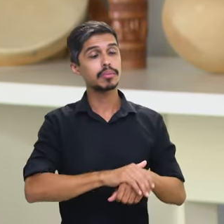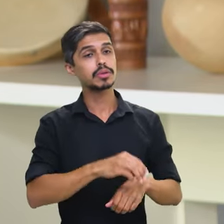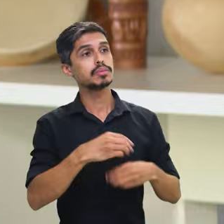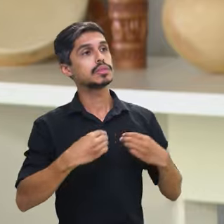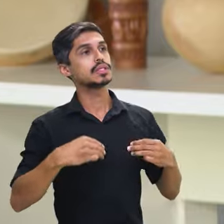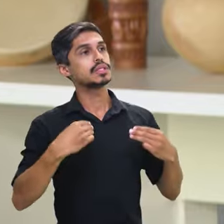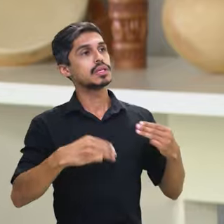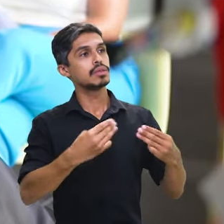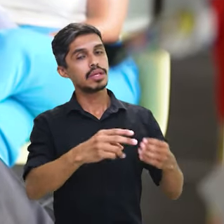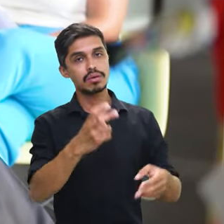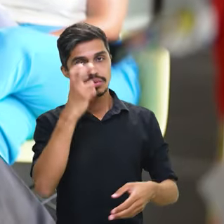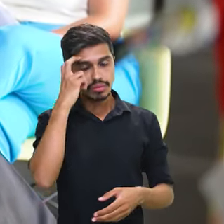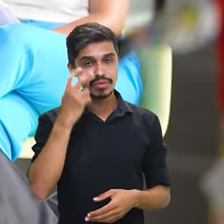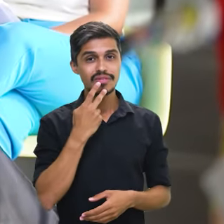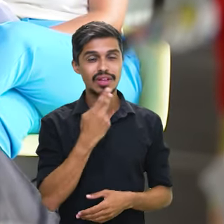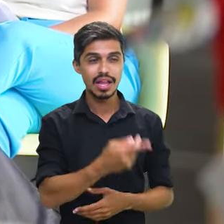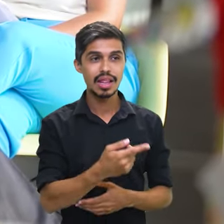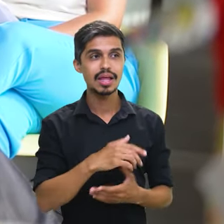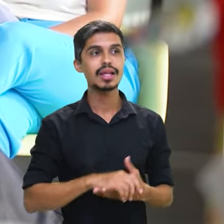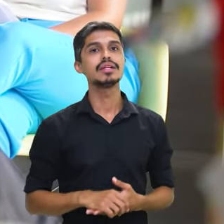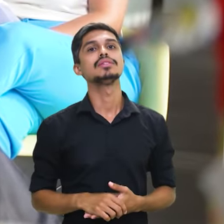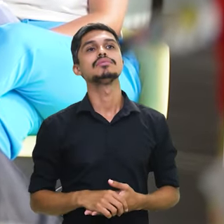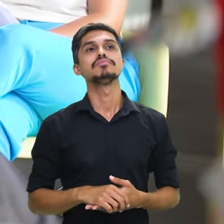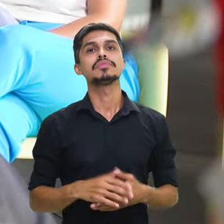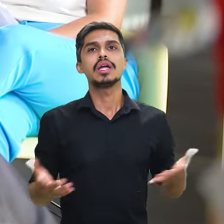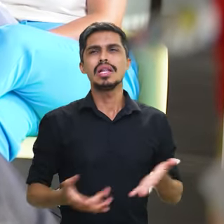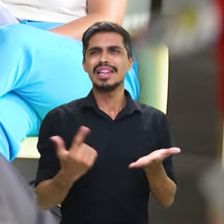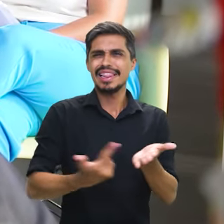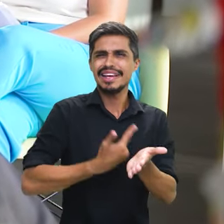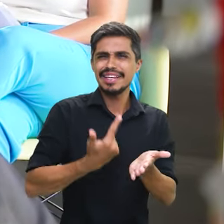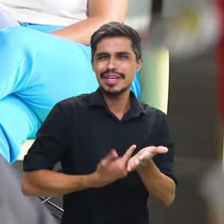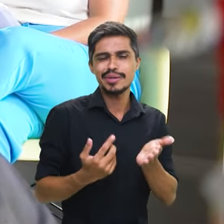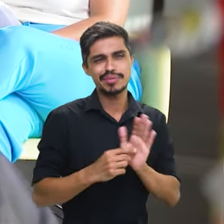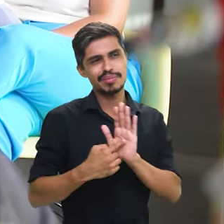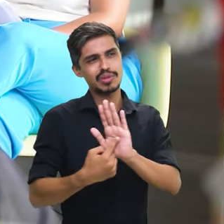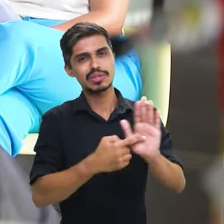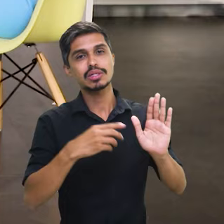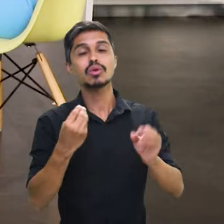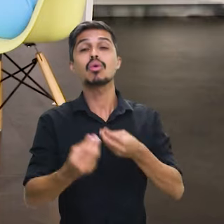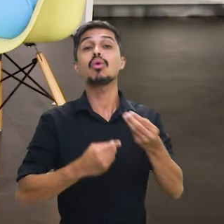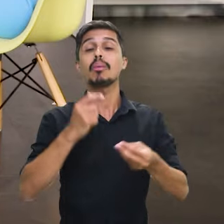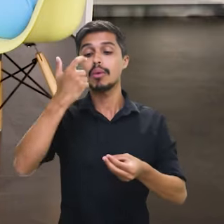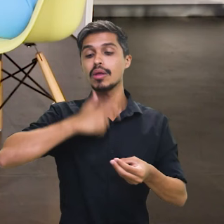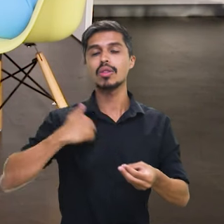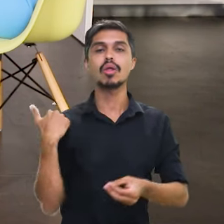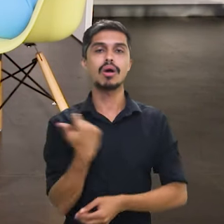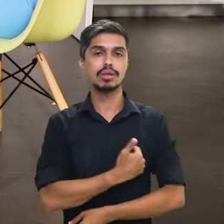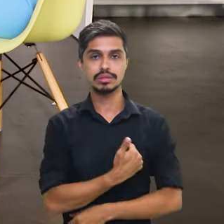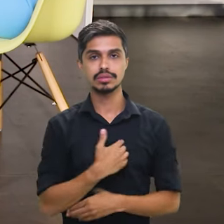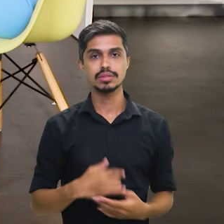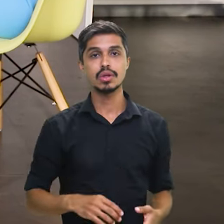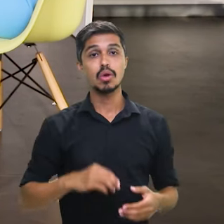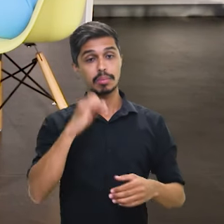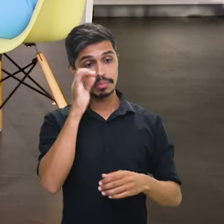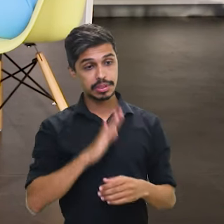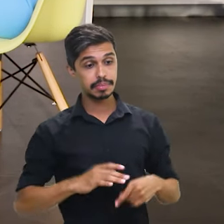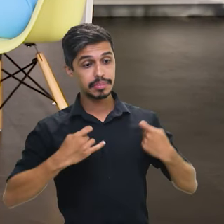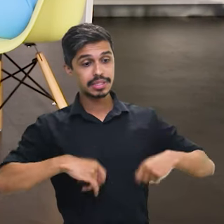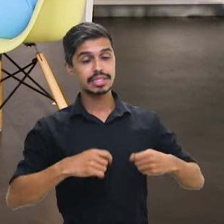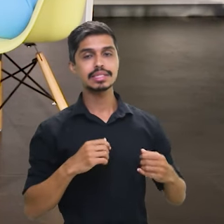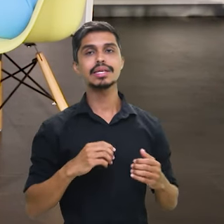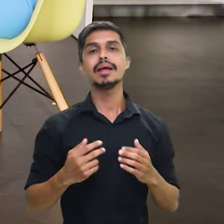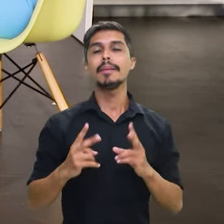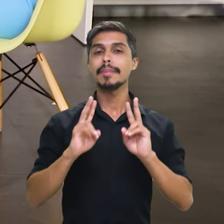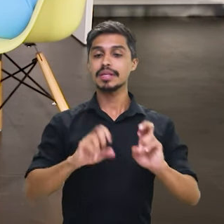Cultura, que tem a política do livro, que também vai estimular muito conteúdos que digam quem nós somos. O brasileiro precisa ter acesso à